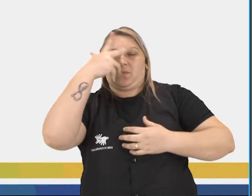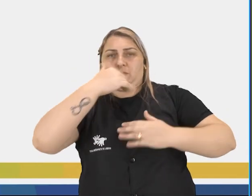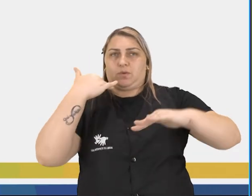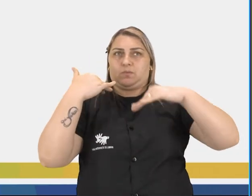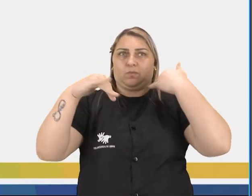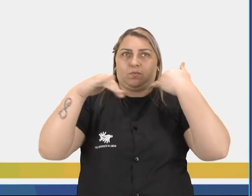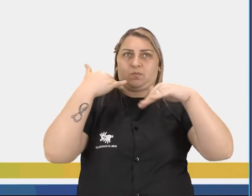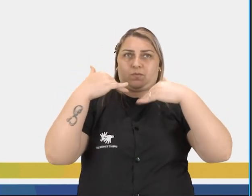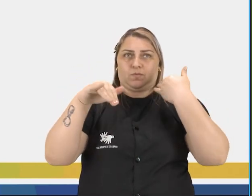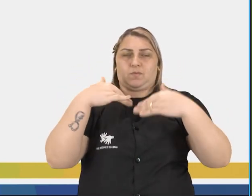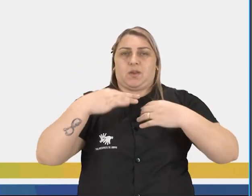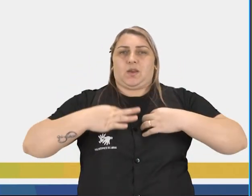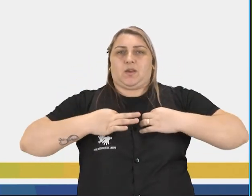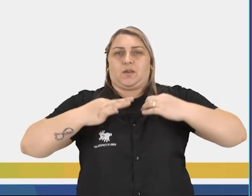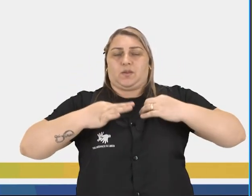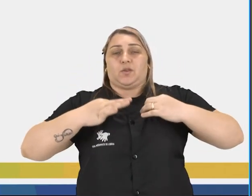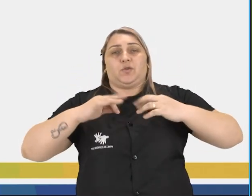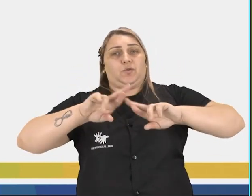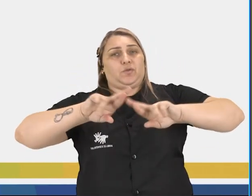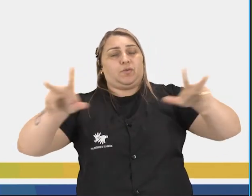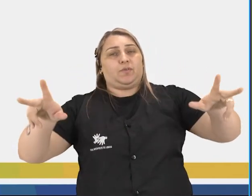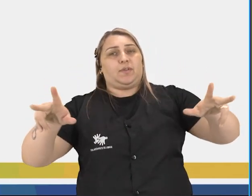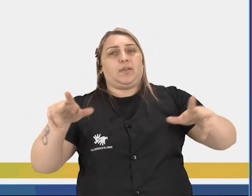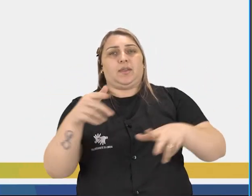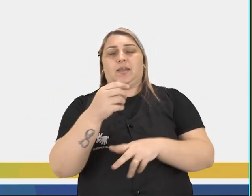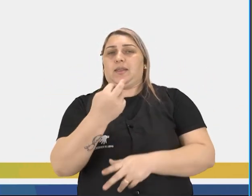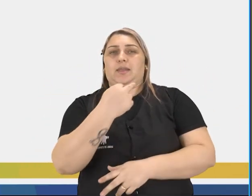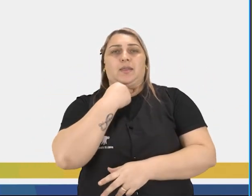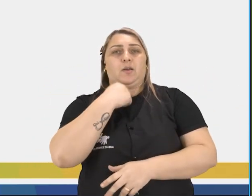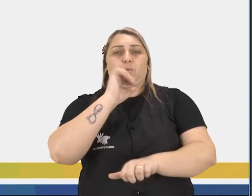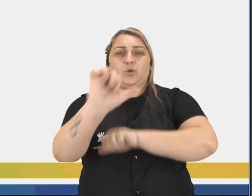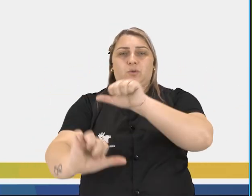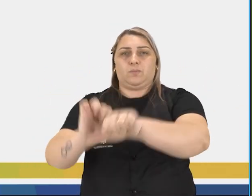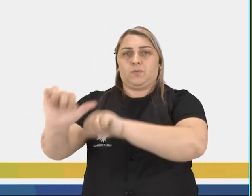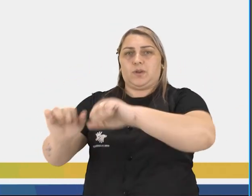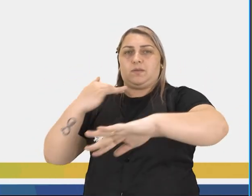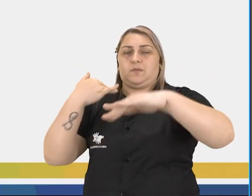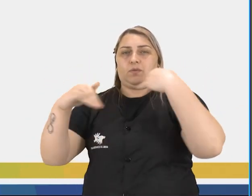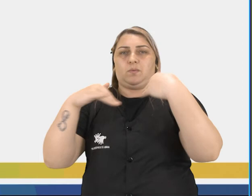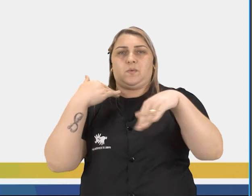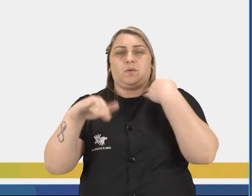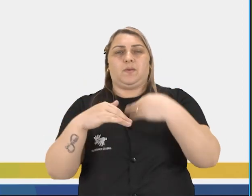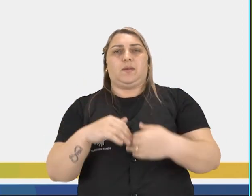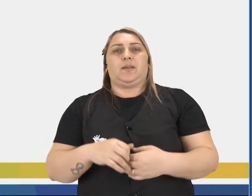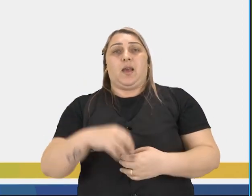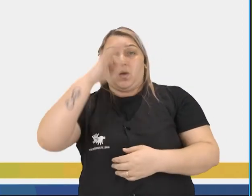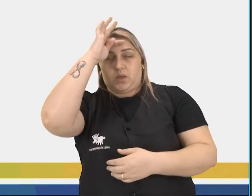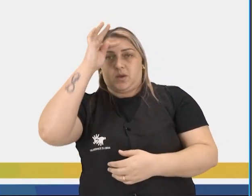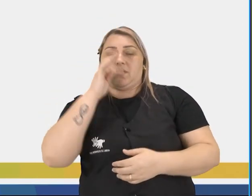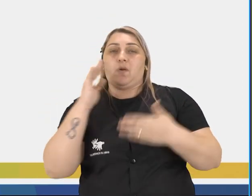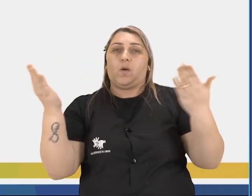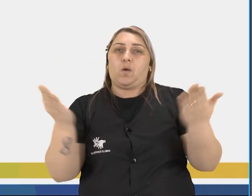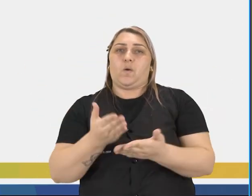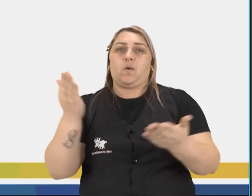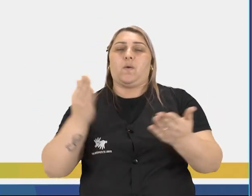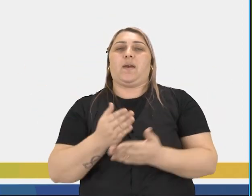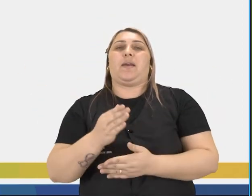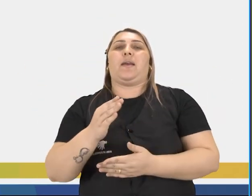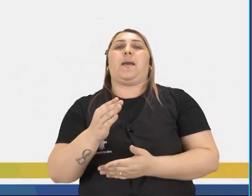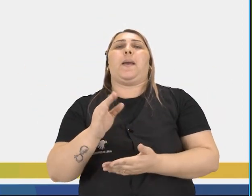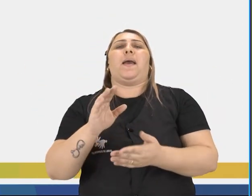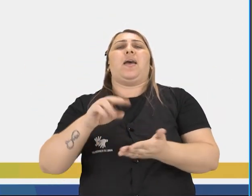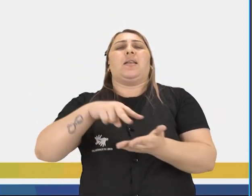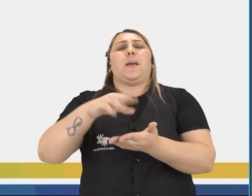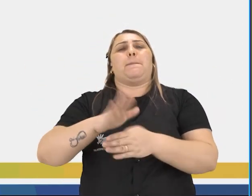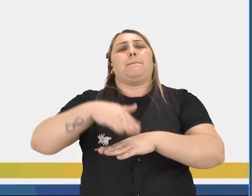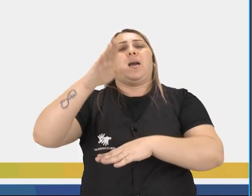movimentos super codificados, ou seja, não podia modificar esses movimentos. E hoje é a dança mais conhecida do mundo. Você já